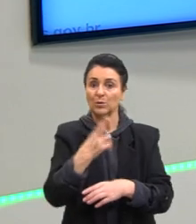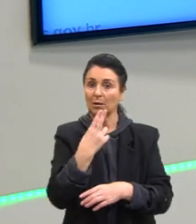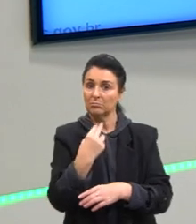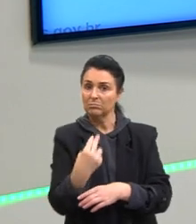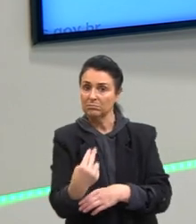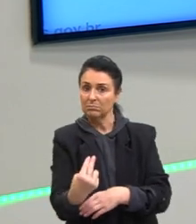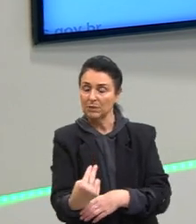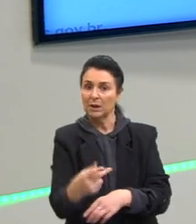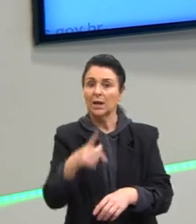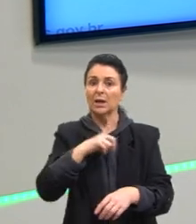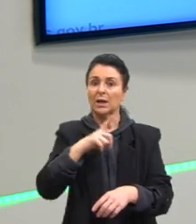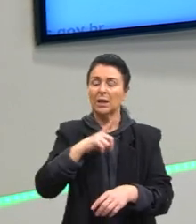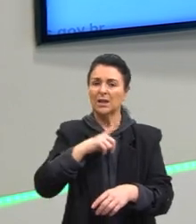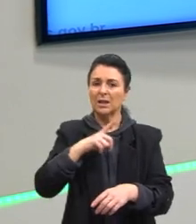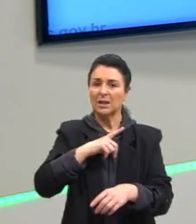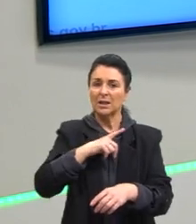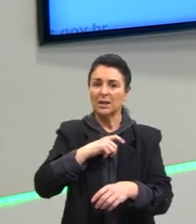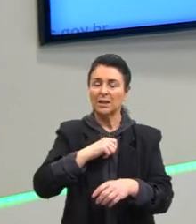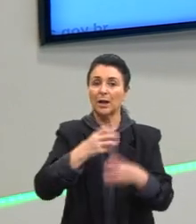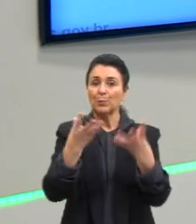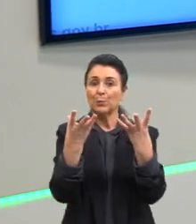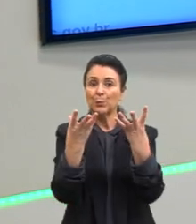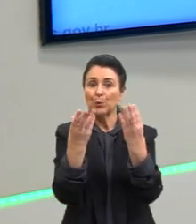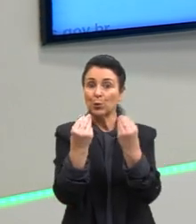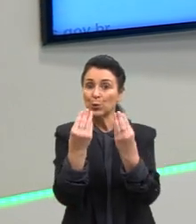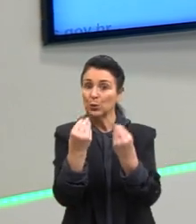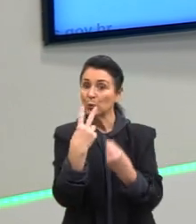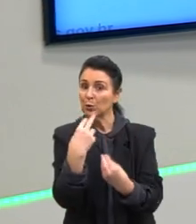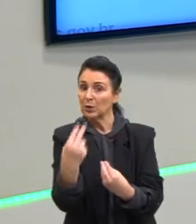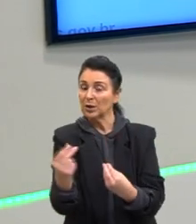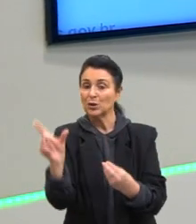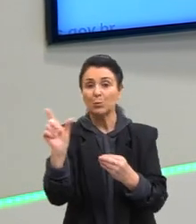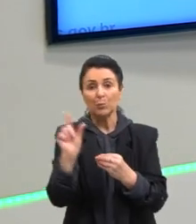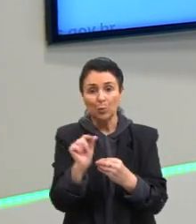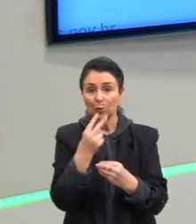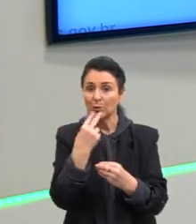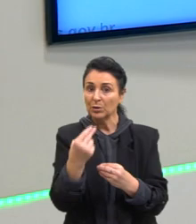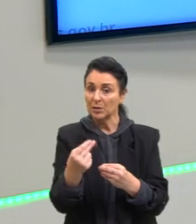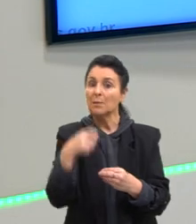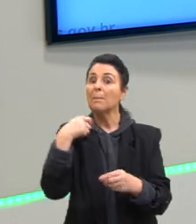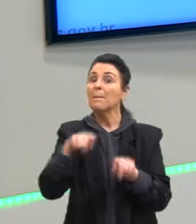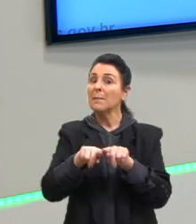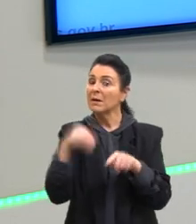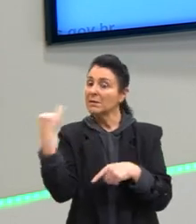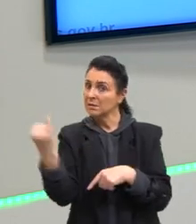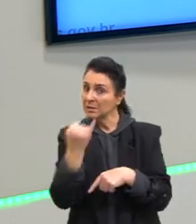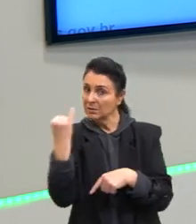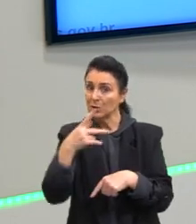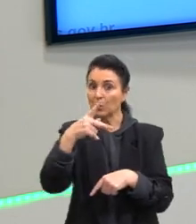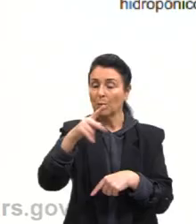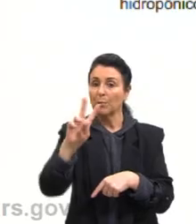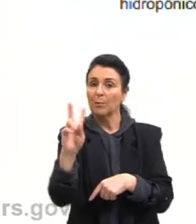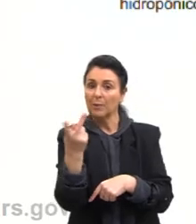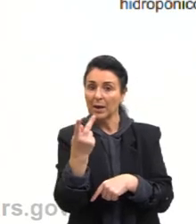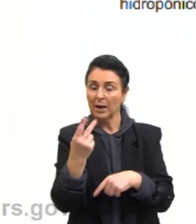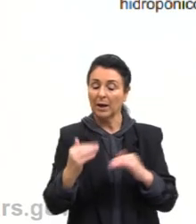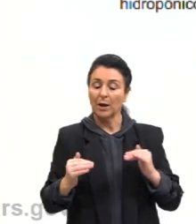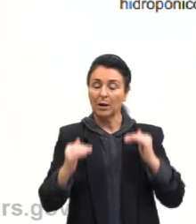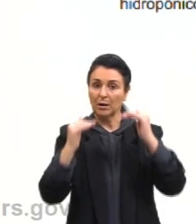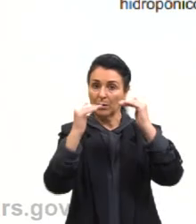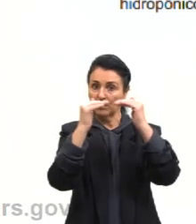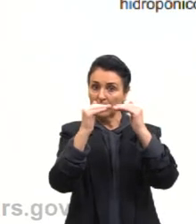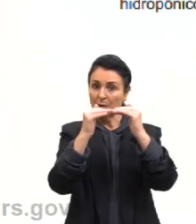contendo macronutrientes e micronutrientes essenciais. Além dos nutrientes, o pH é um parâmetro de